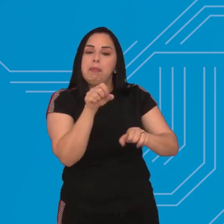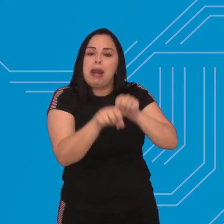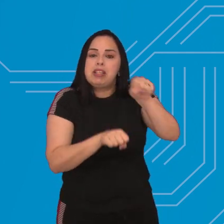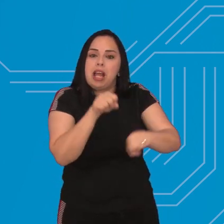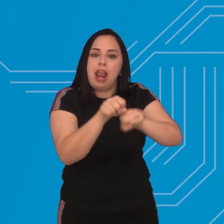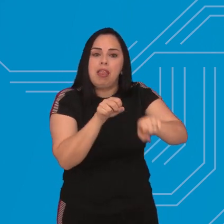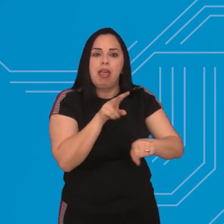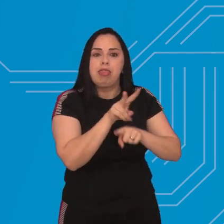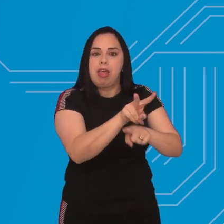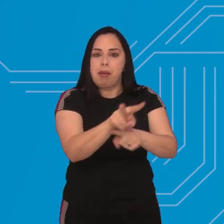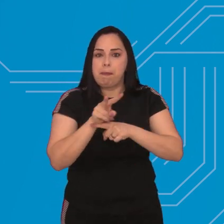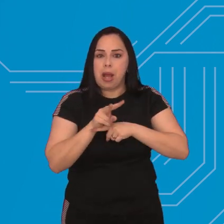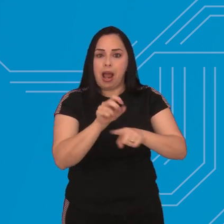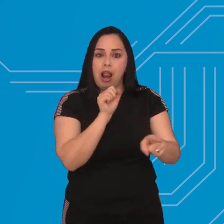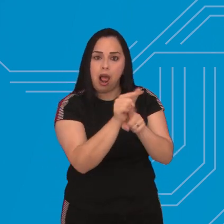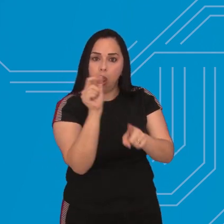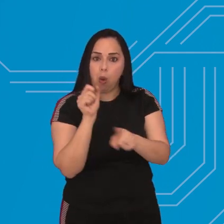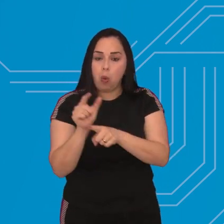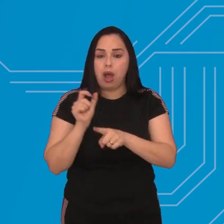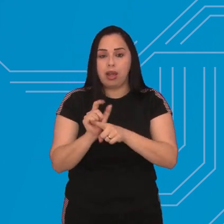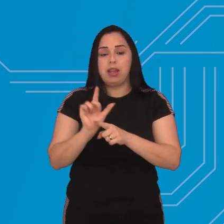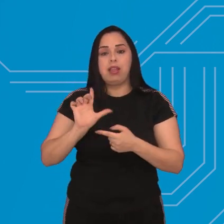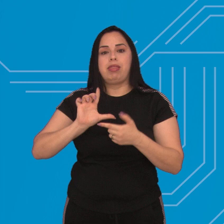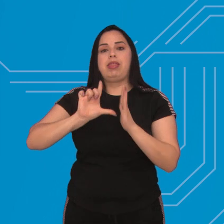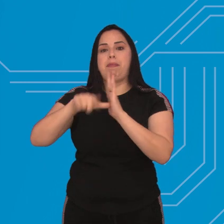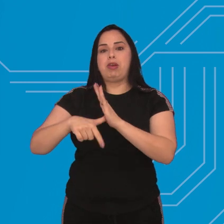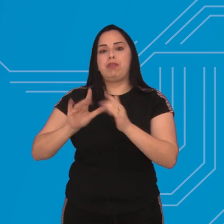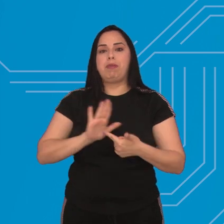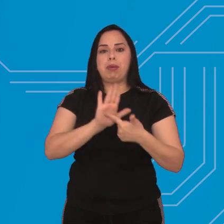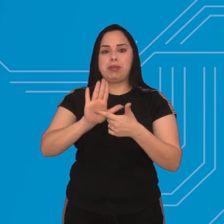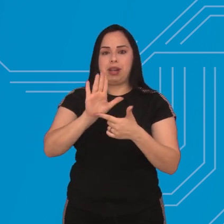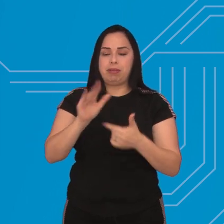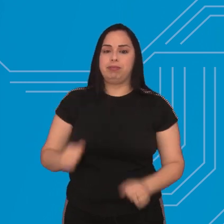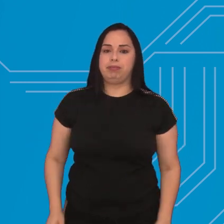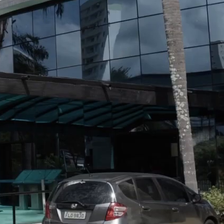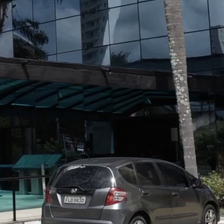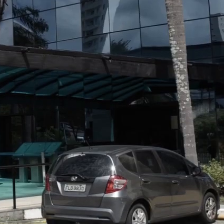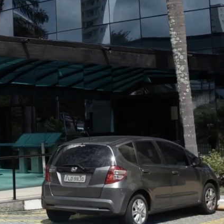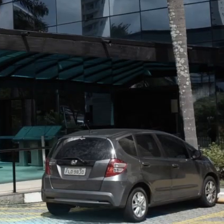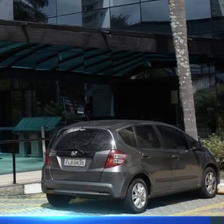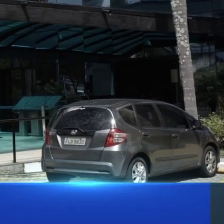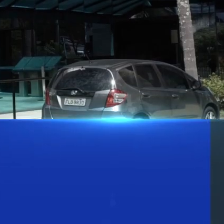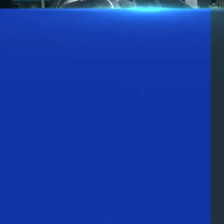bicicletas compartilhadas. Tudo isso a gente te mostra depois do intervalo.